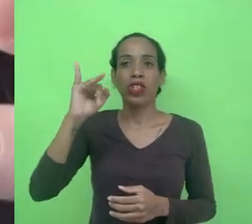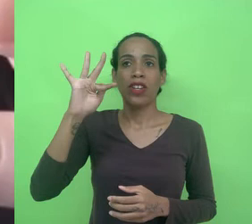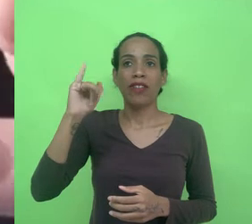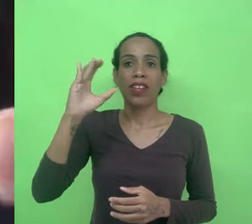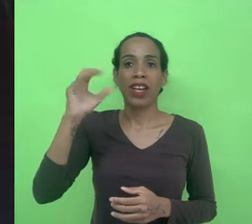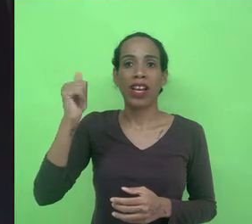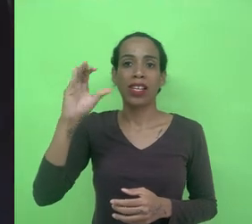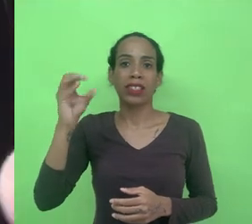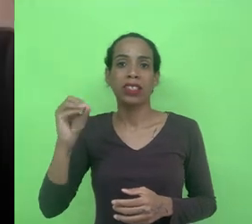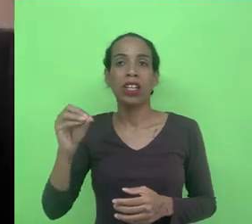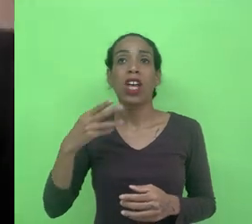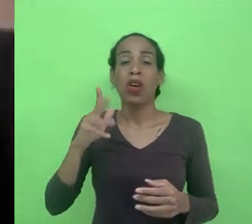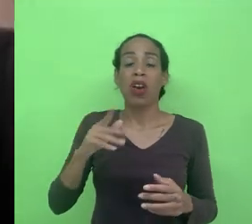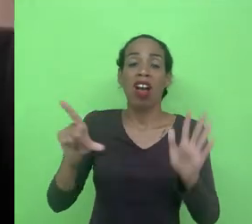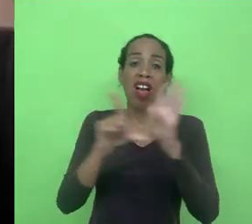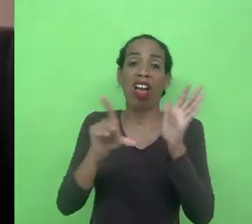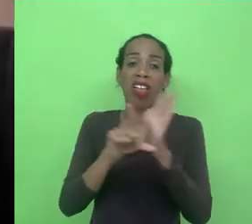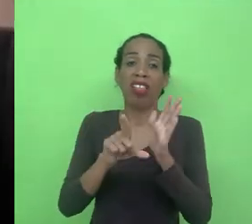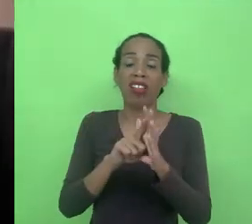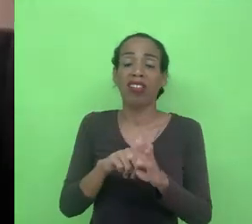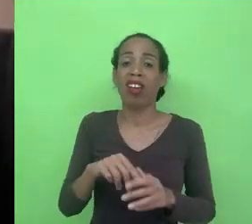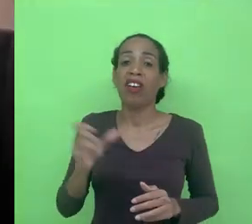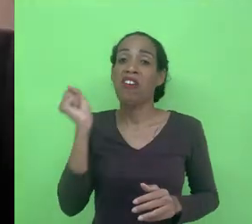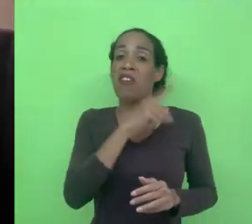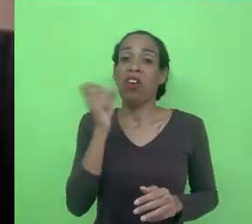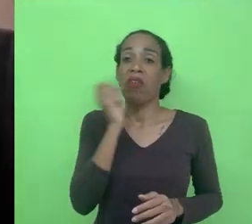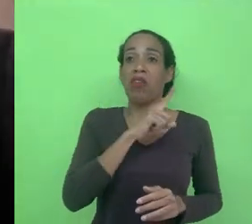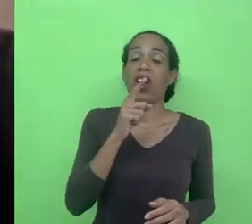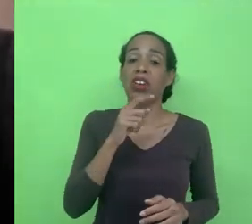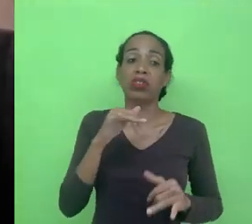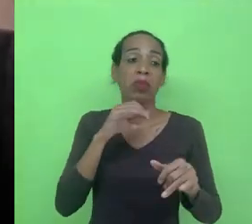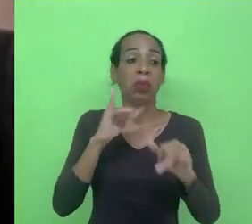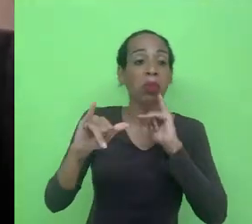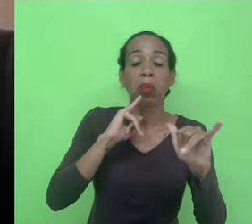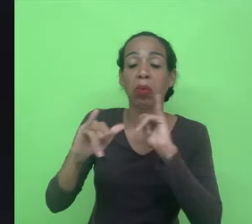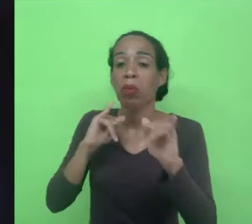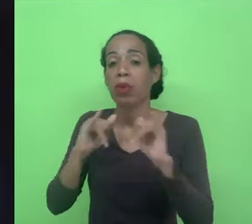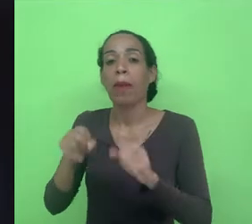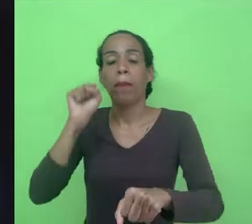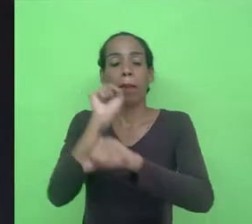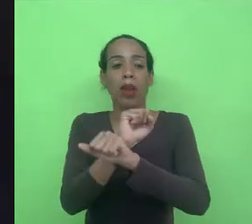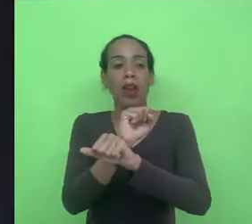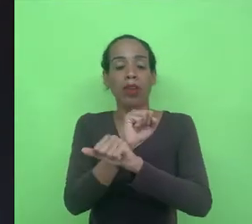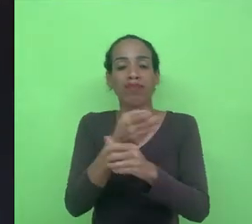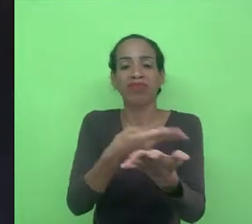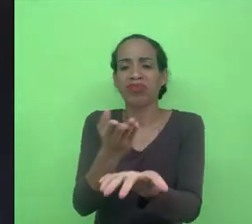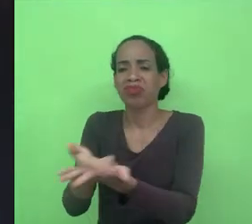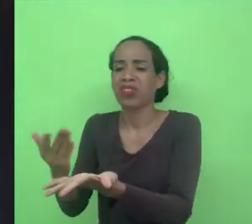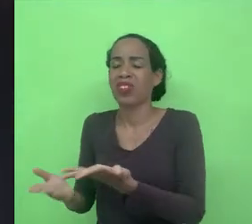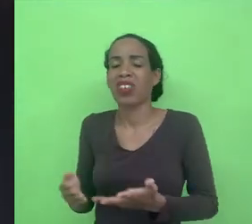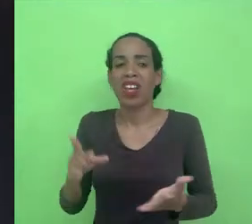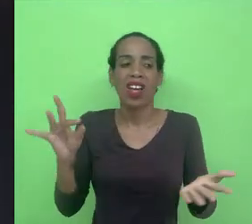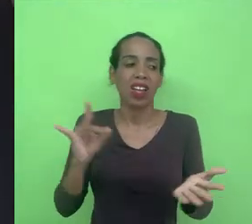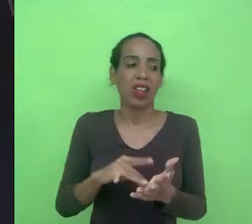das fake news vai impedir vai parar de espalhar fake news em determinado